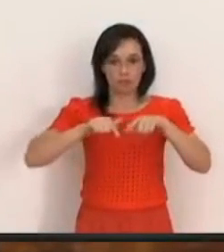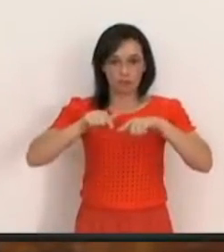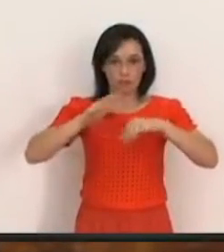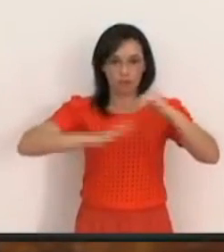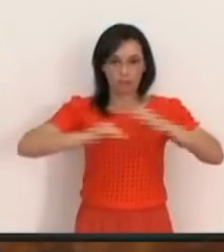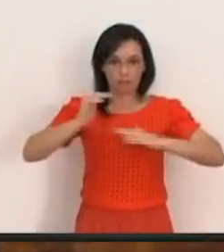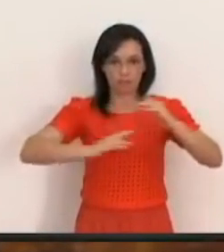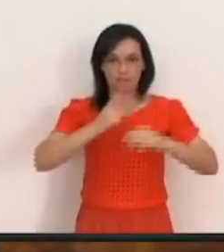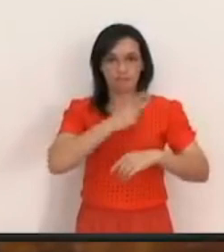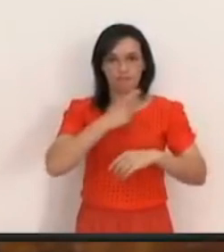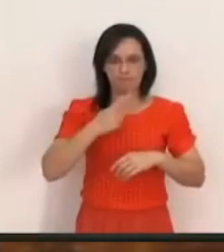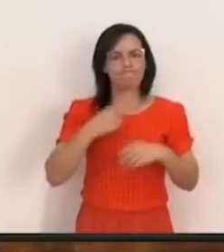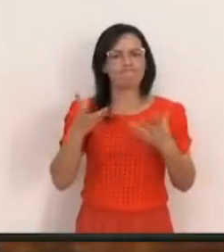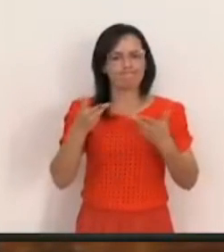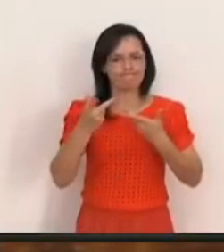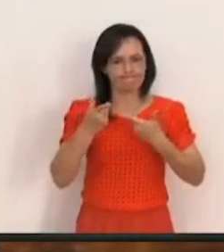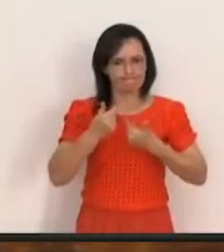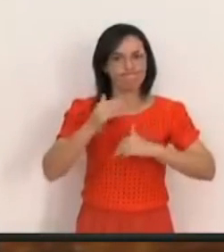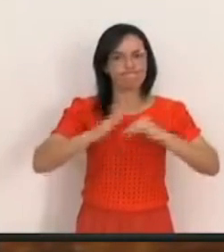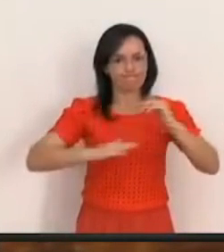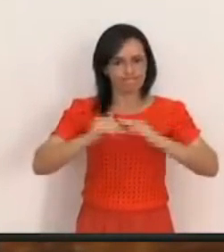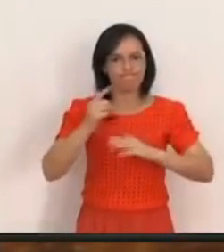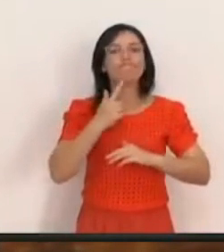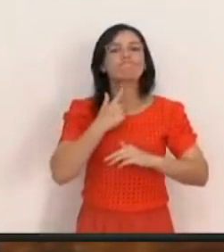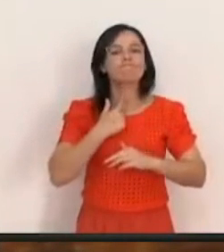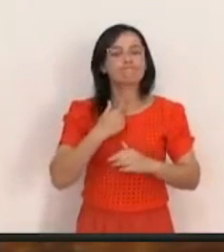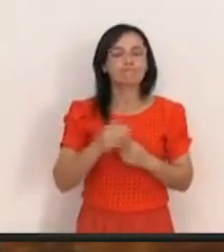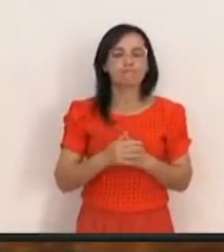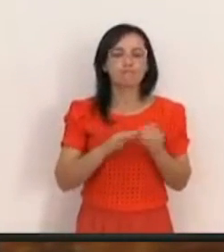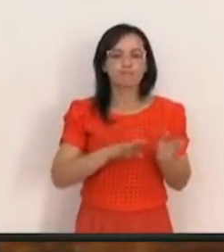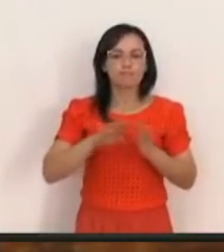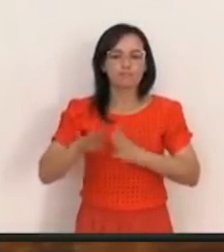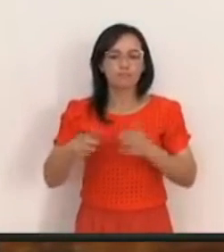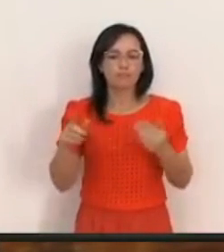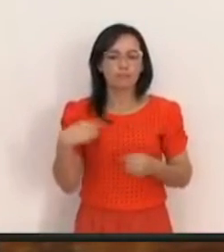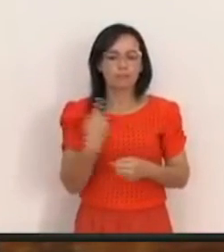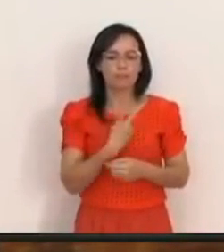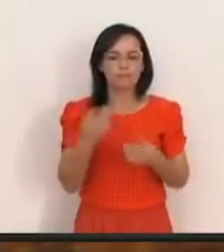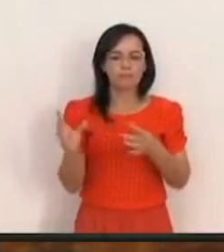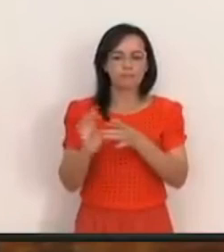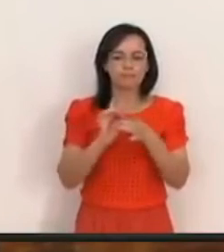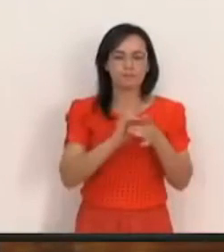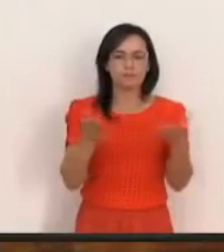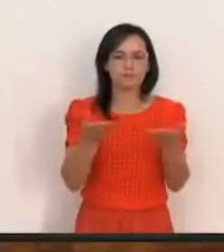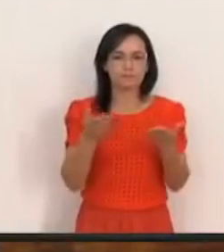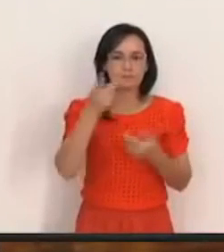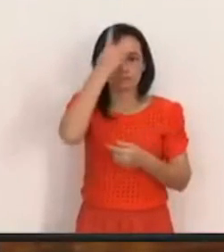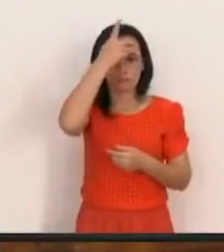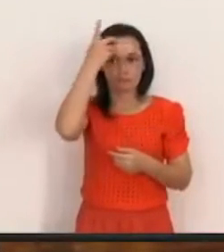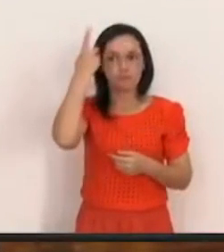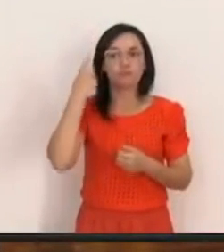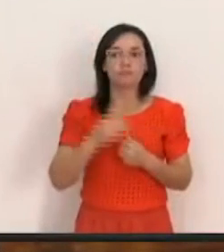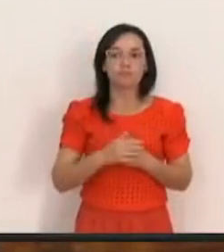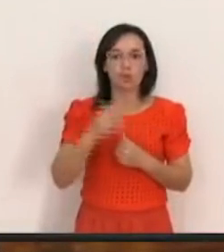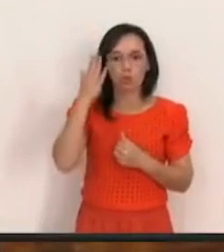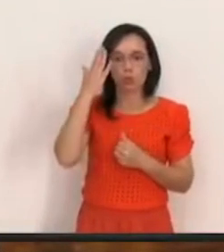obra deseja Meus irmãos, nós vivemos num mundo onde as pessoas desejam grandes